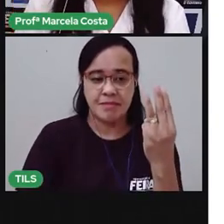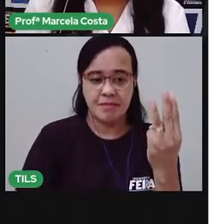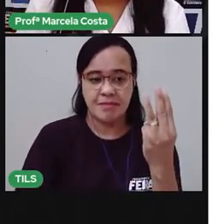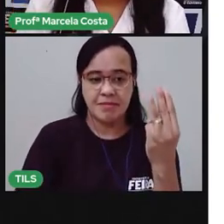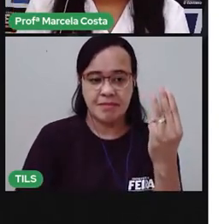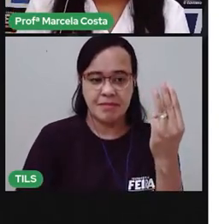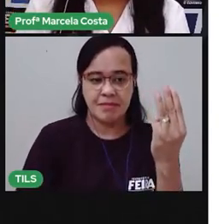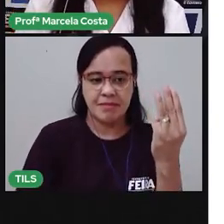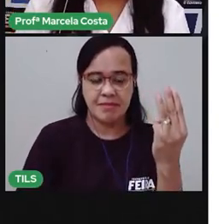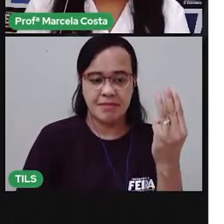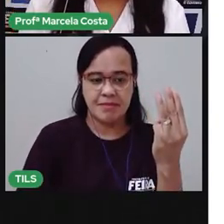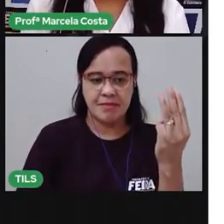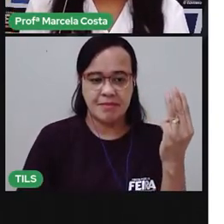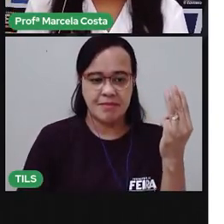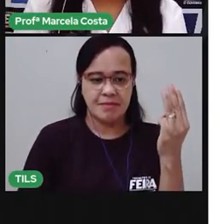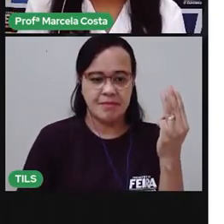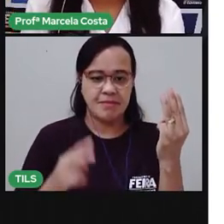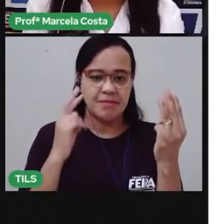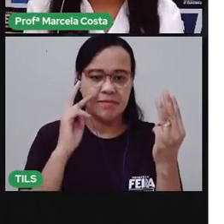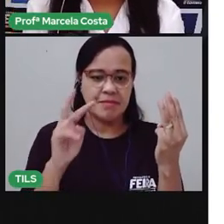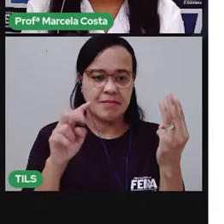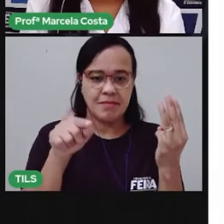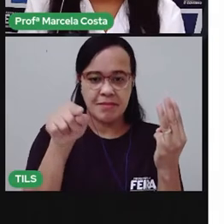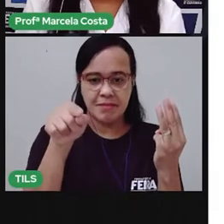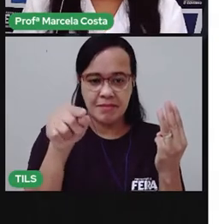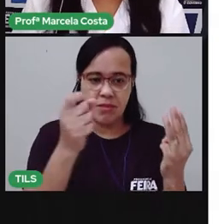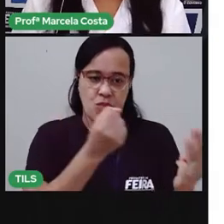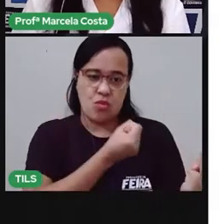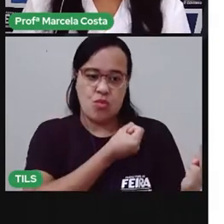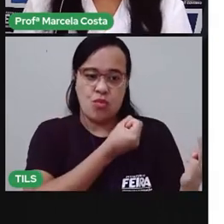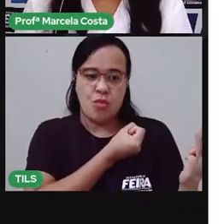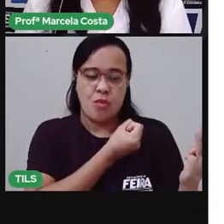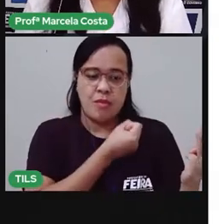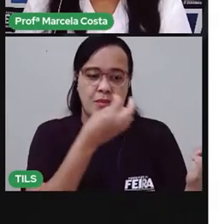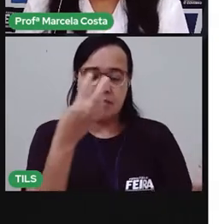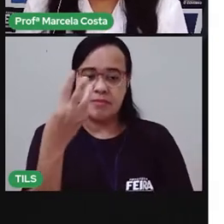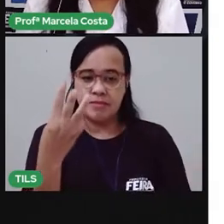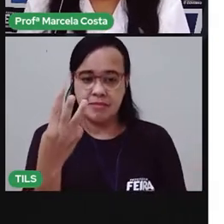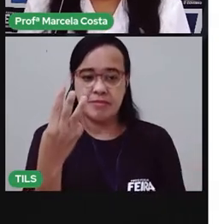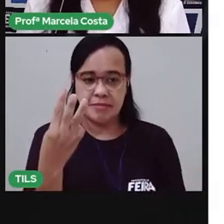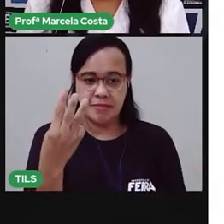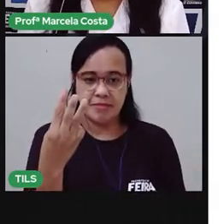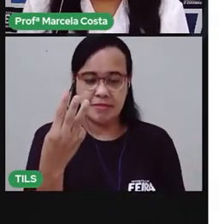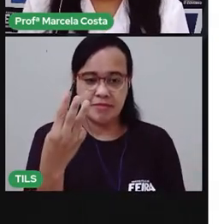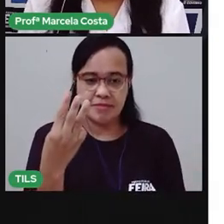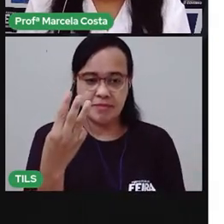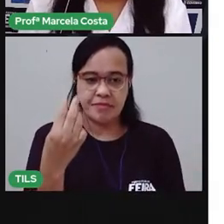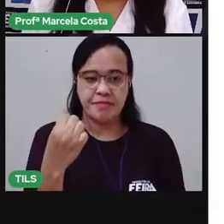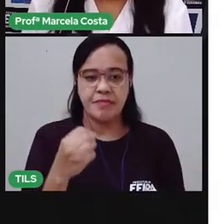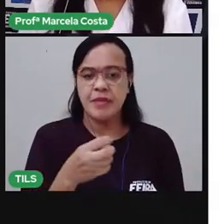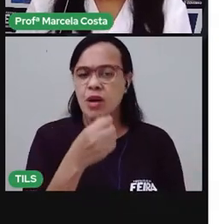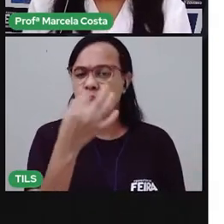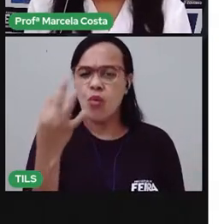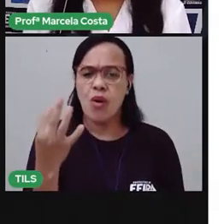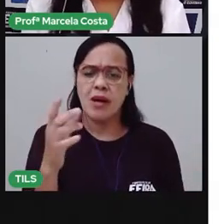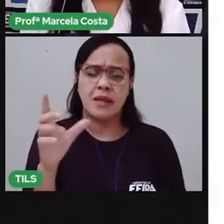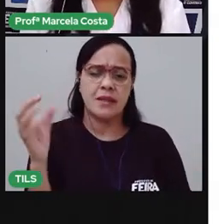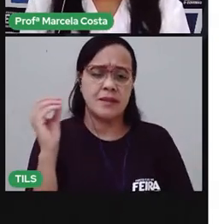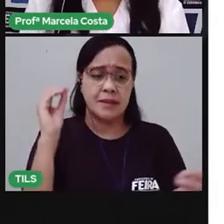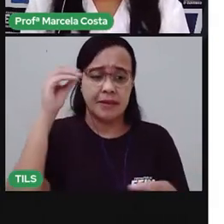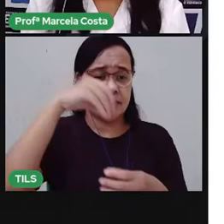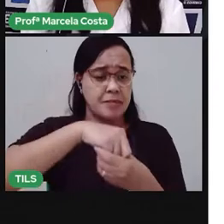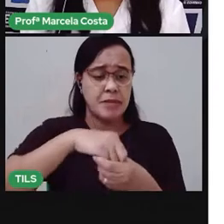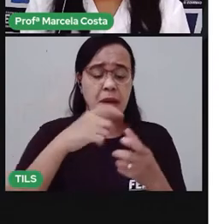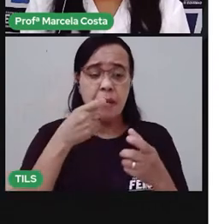não é isso? Olha o número três aí. Vamos contar quantas letras está formando essa palavra?